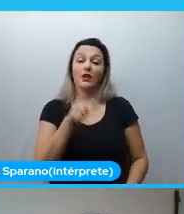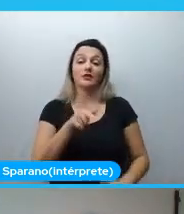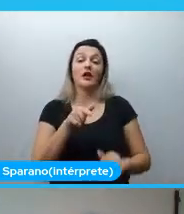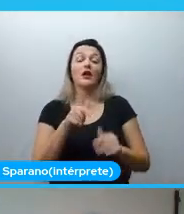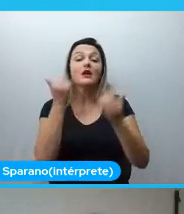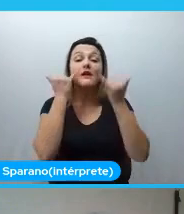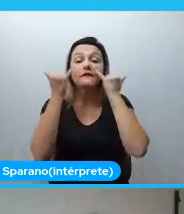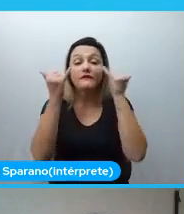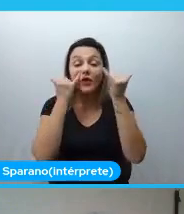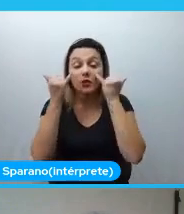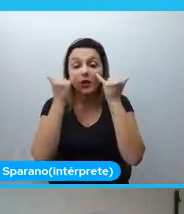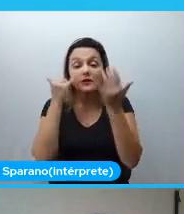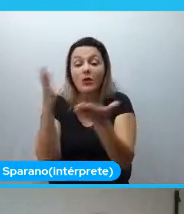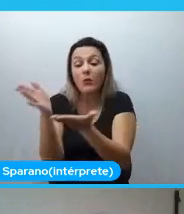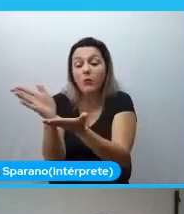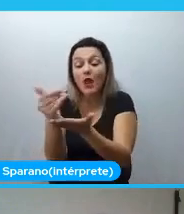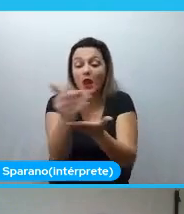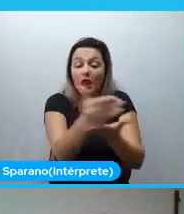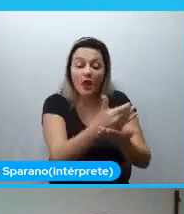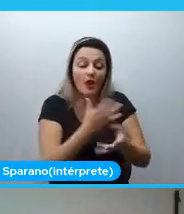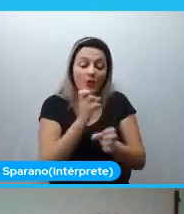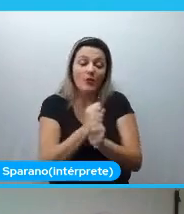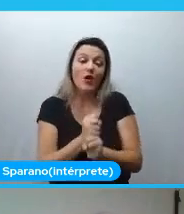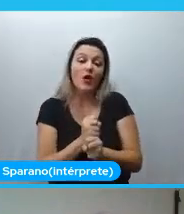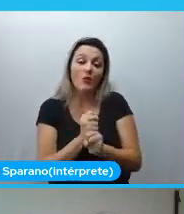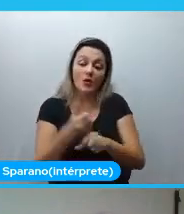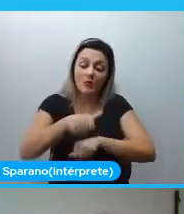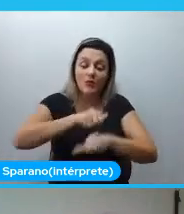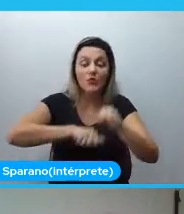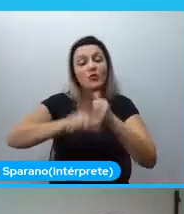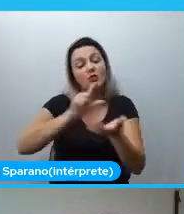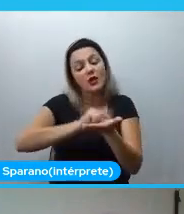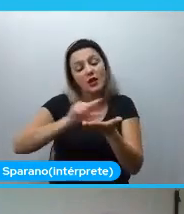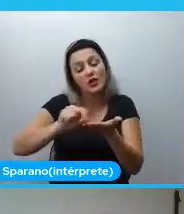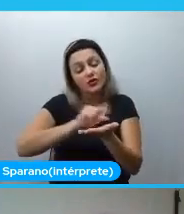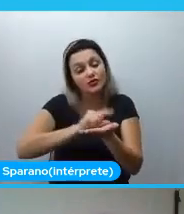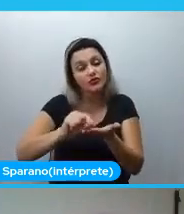aquilo, né? Pegar os dados e espremer tudo que a gente pode ter deles.